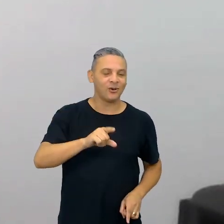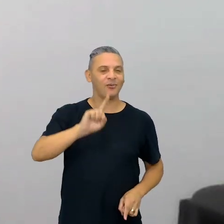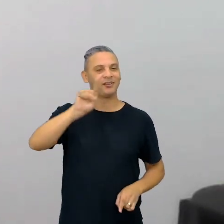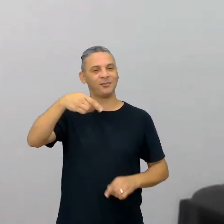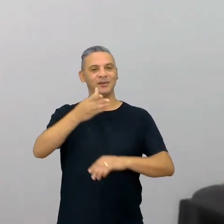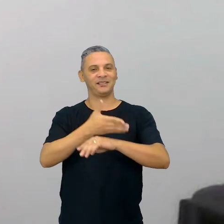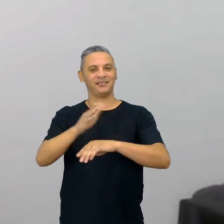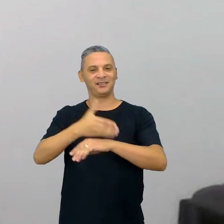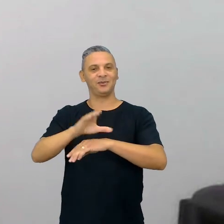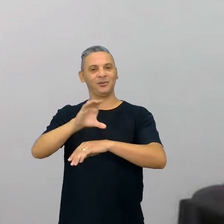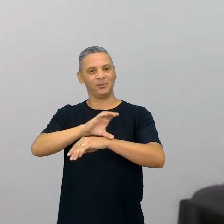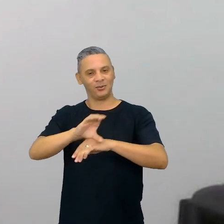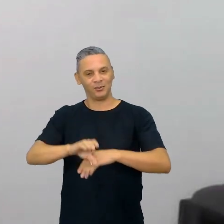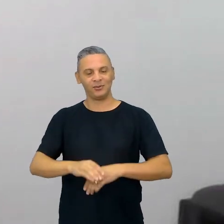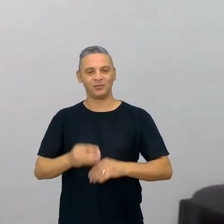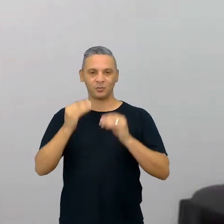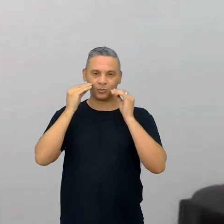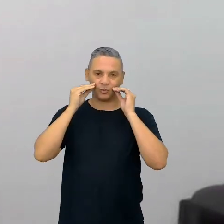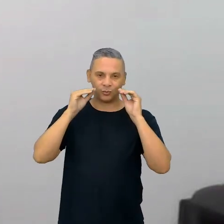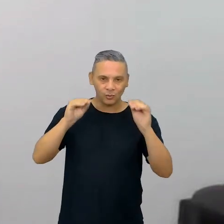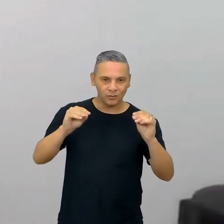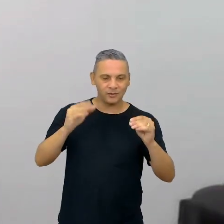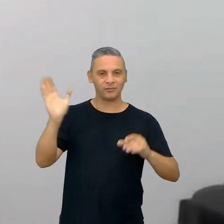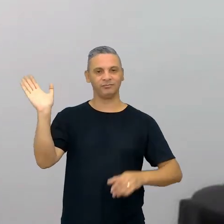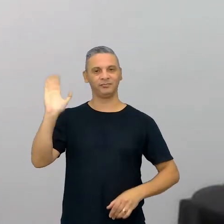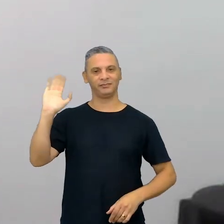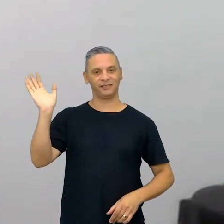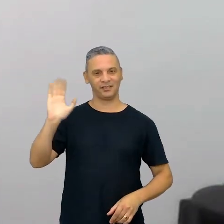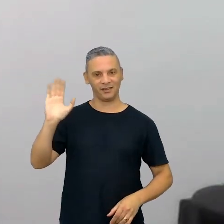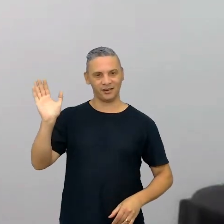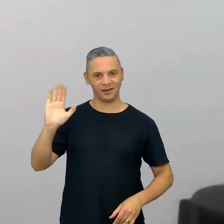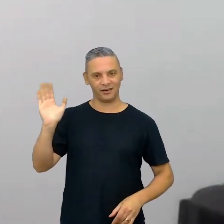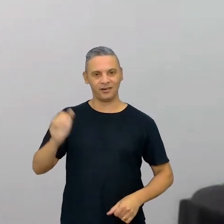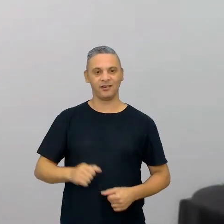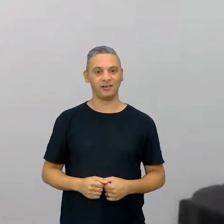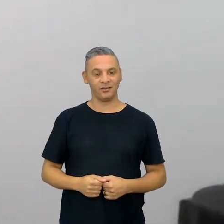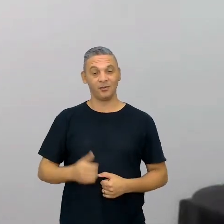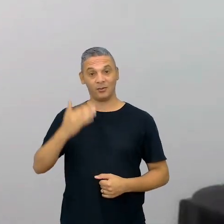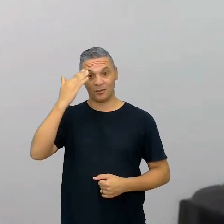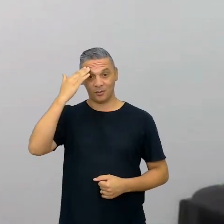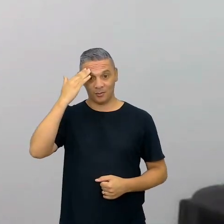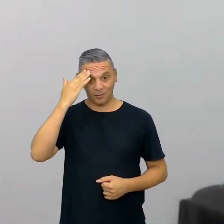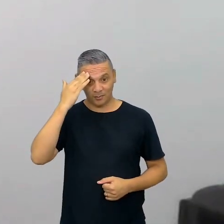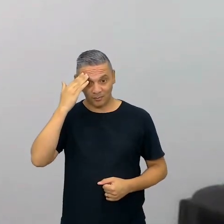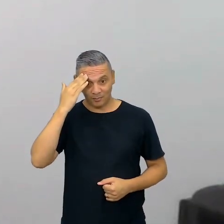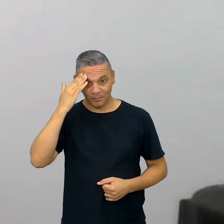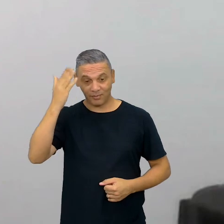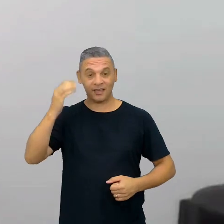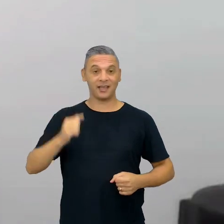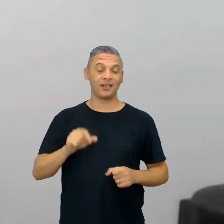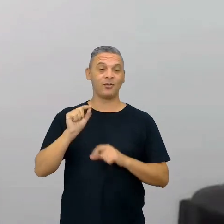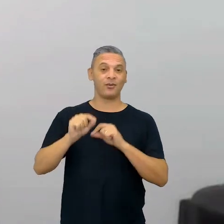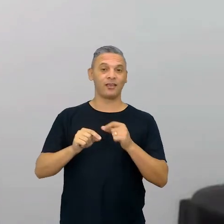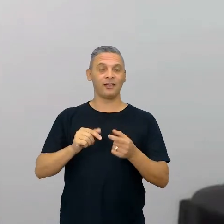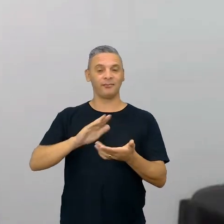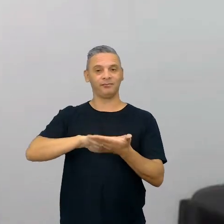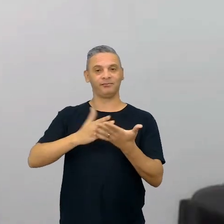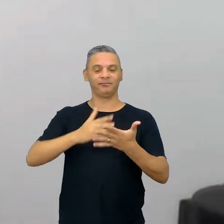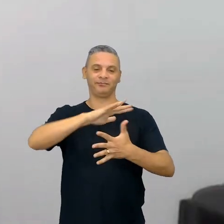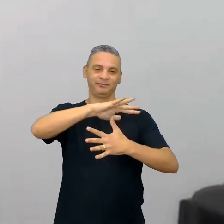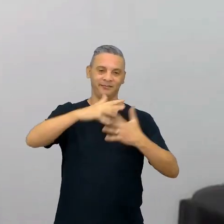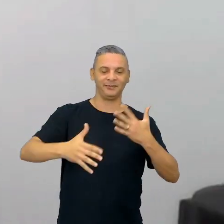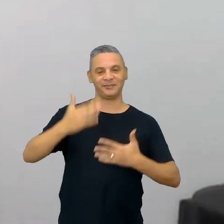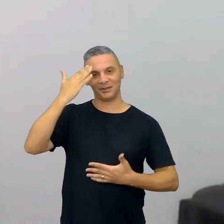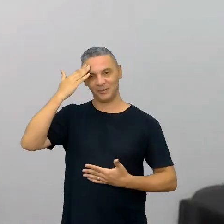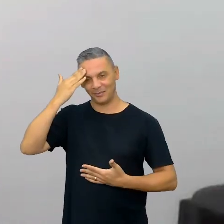formação, tá bom? Um beijão, tchau, tchau, e agradeço, não posso esquecer de agradecer o pessoal da Libras